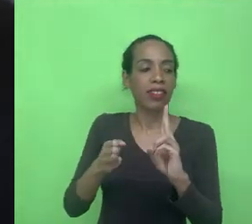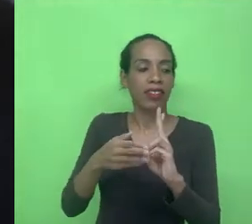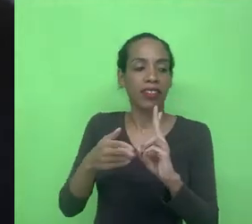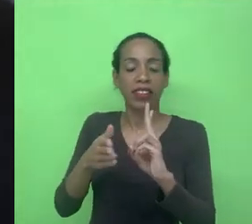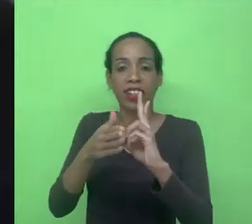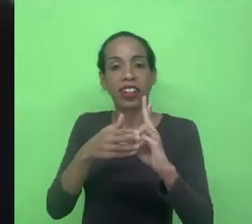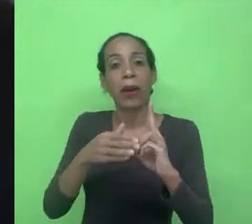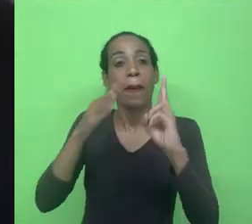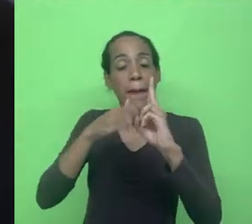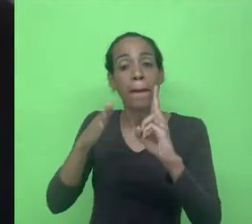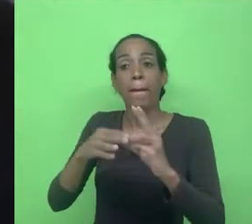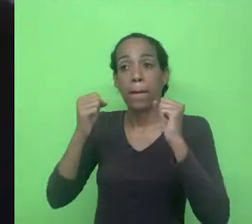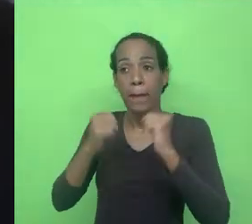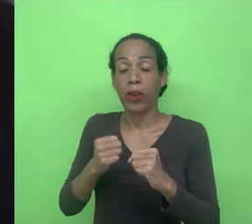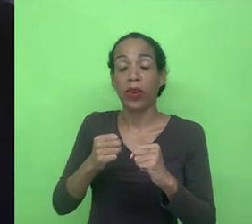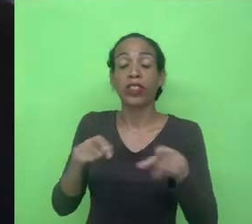ser